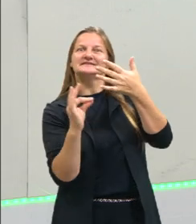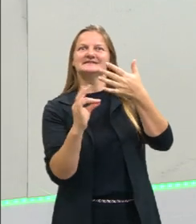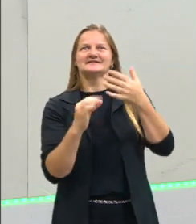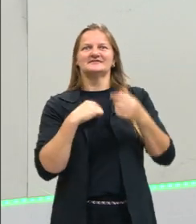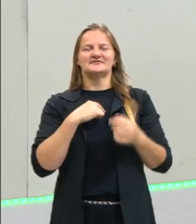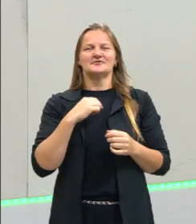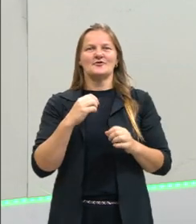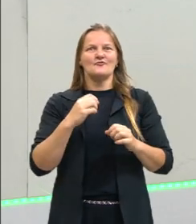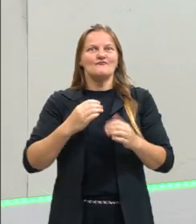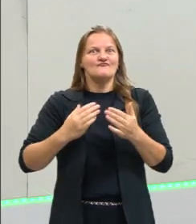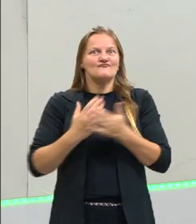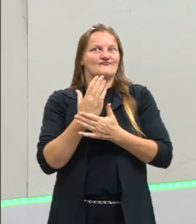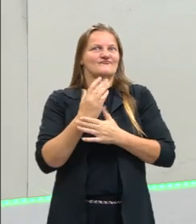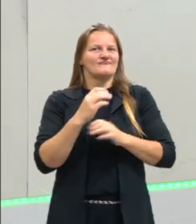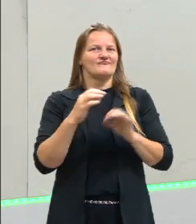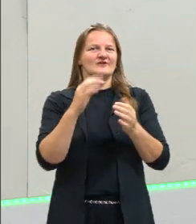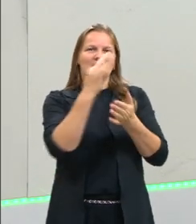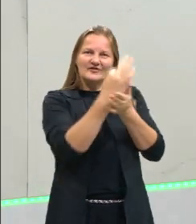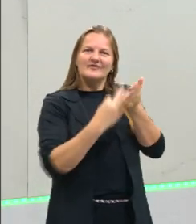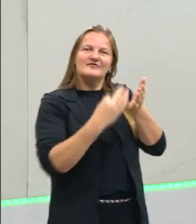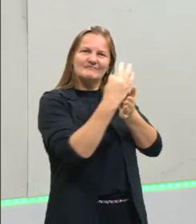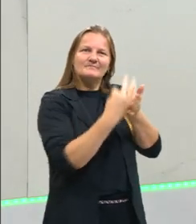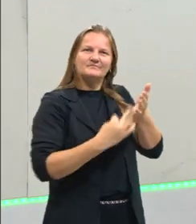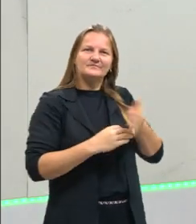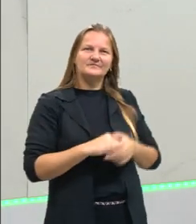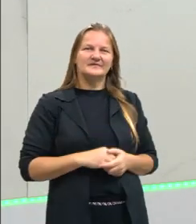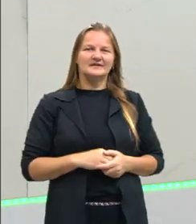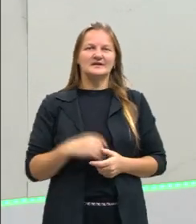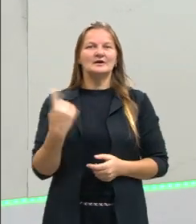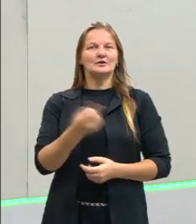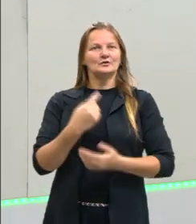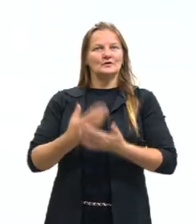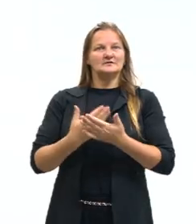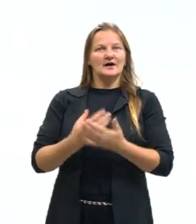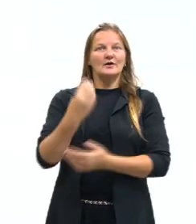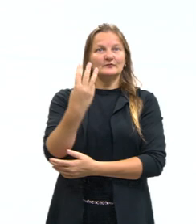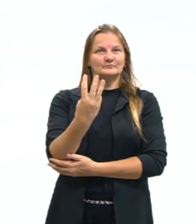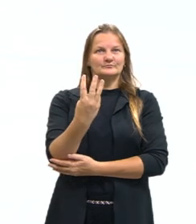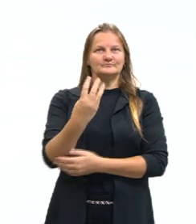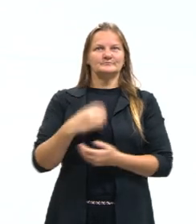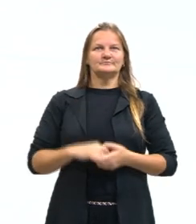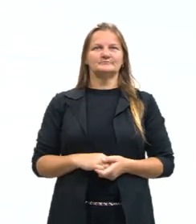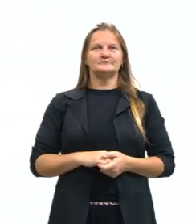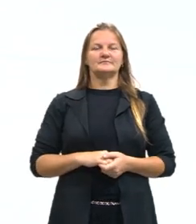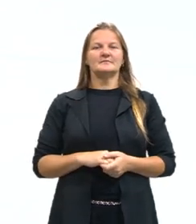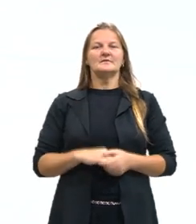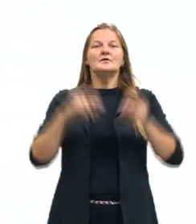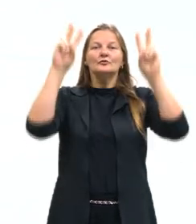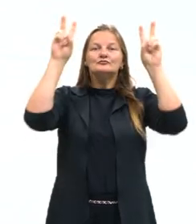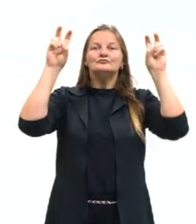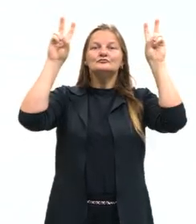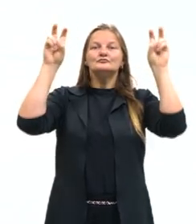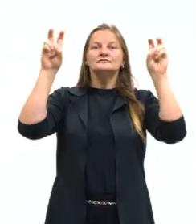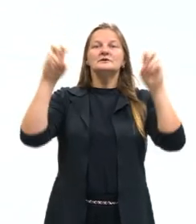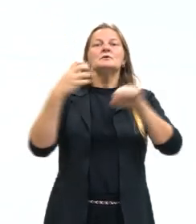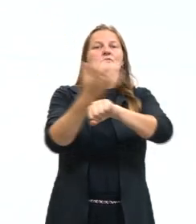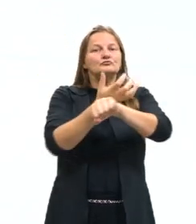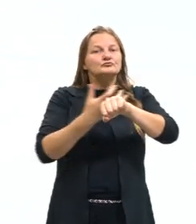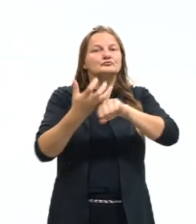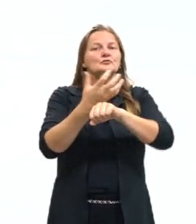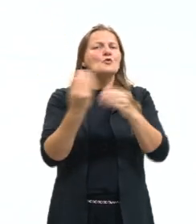gente arrase nesse texto. Então, a nossa aula 3, ela vem trazendo os